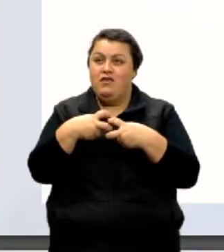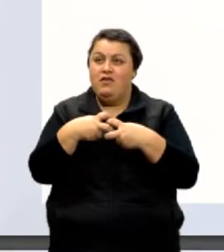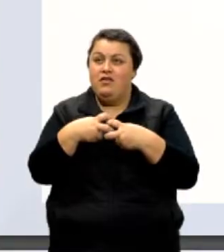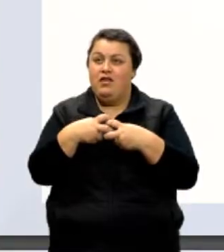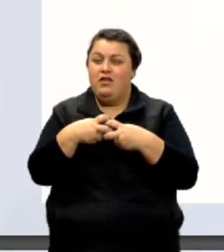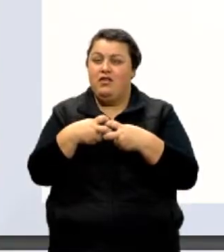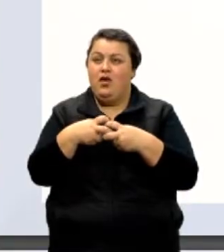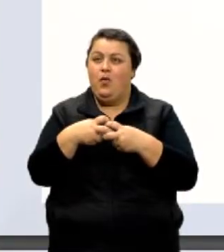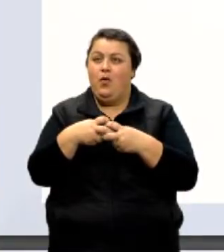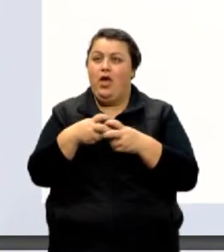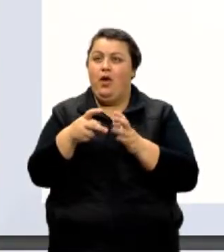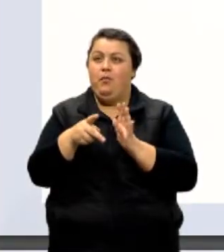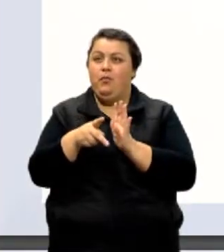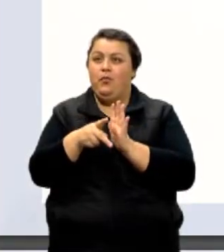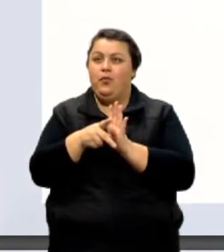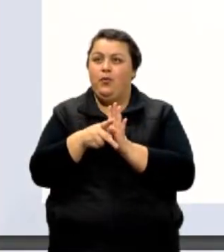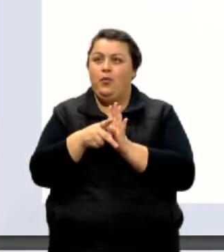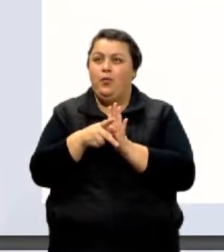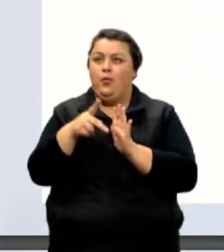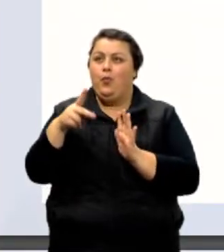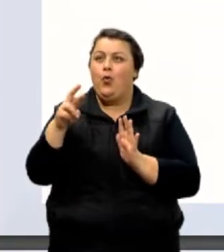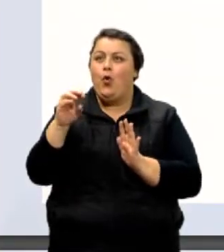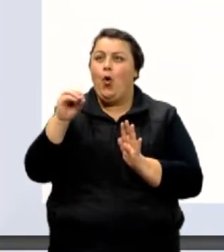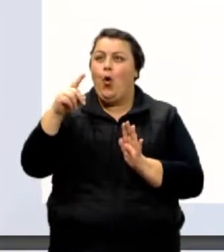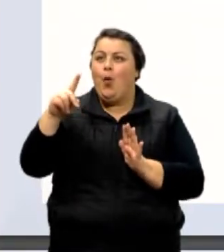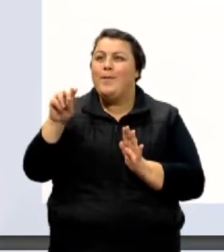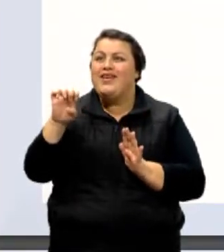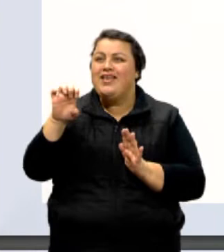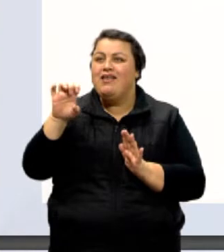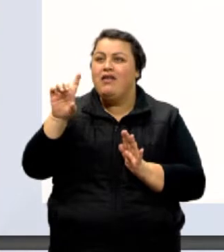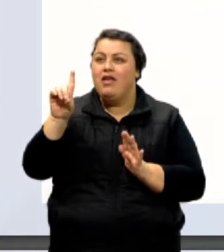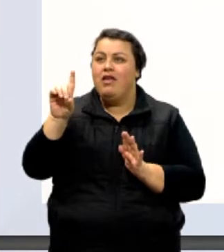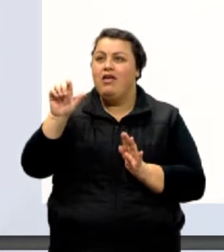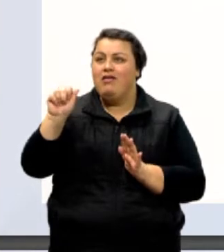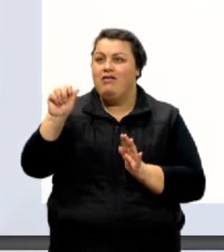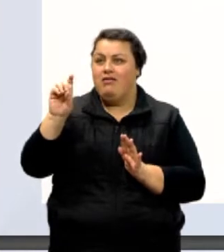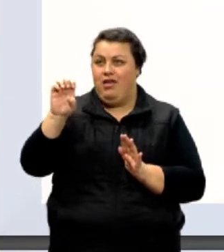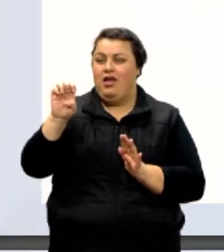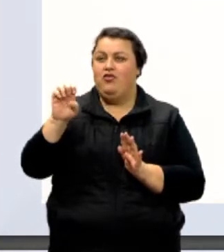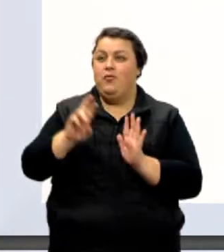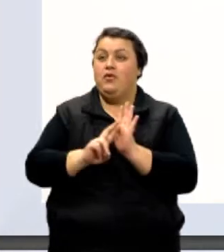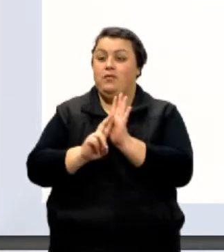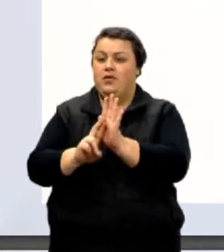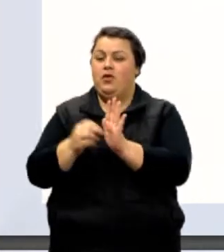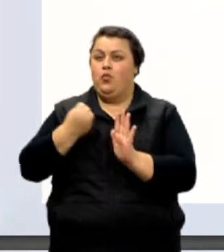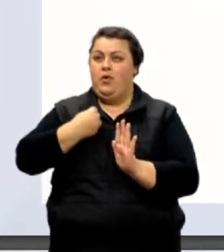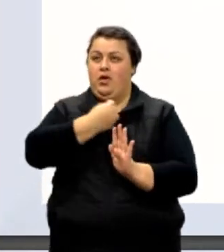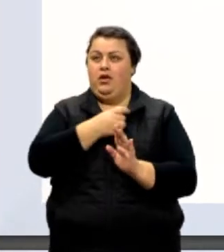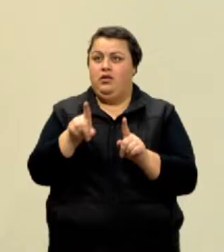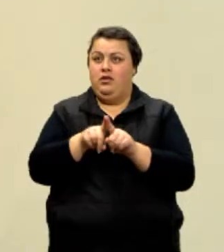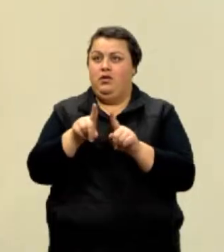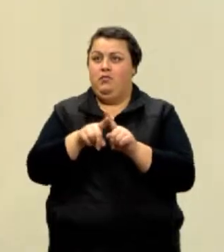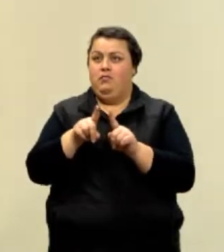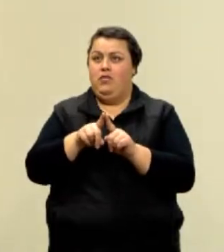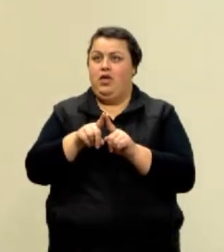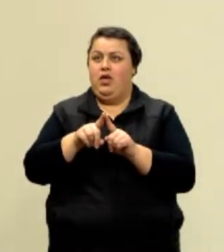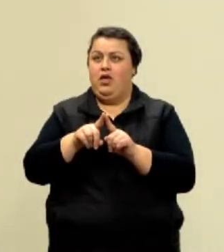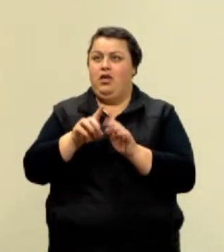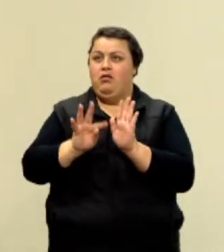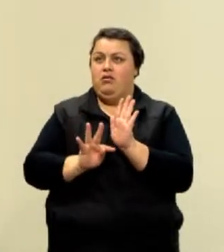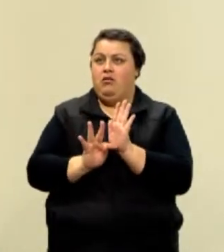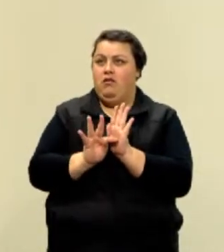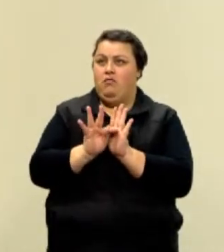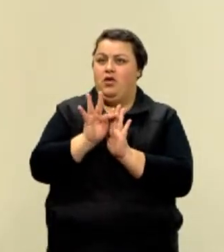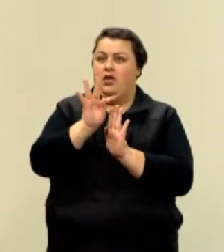de interesse, sim, e ela pode ser expressa numericamente. Tem outras, temperatura, mesma coisa, temperatura de um líquido,